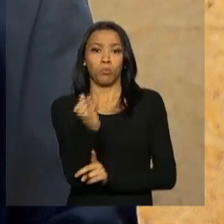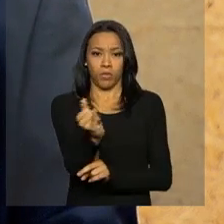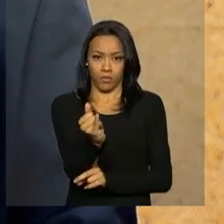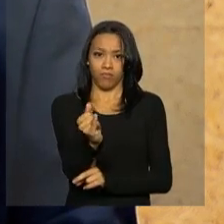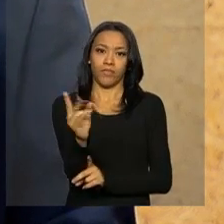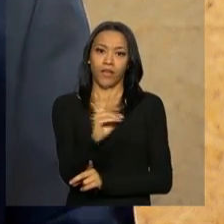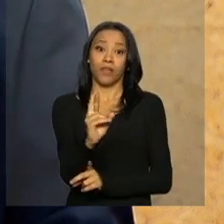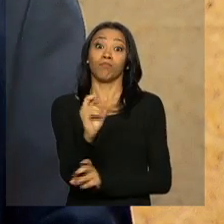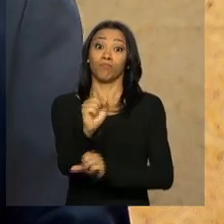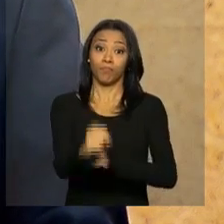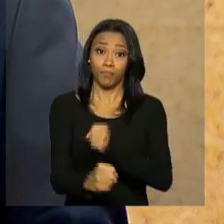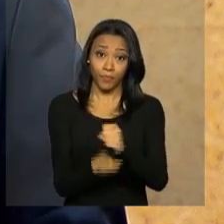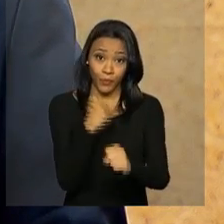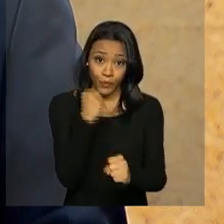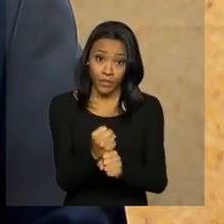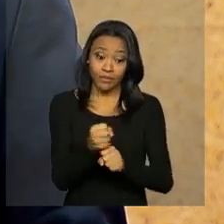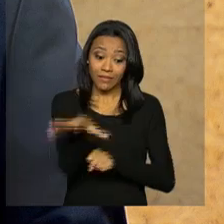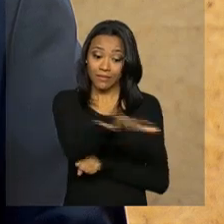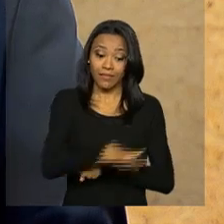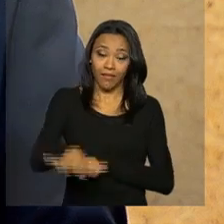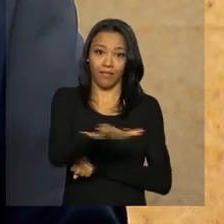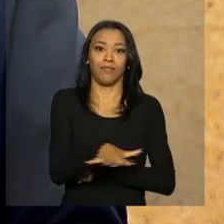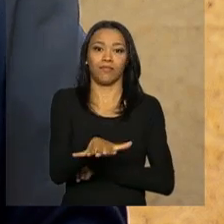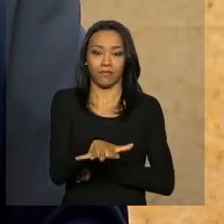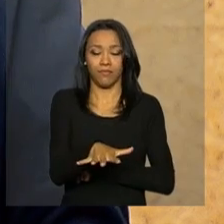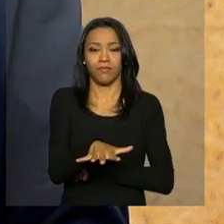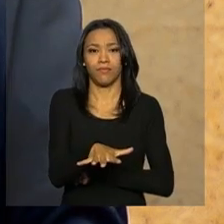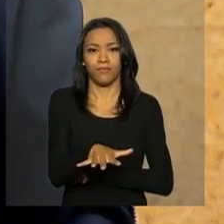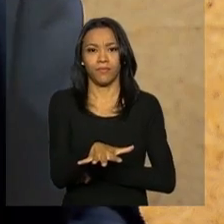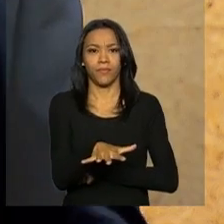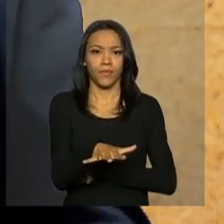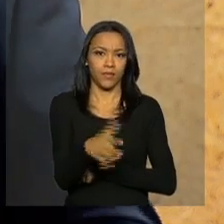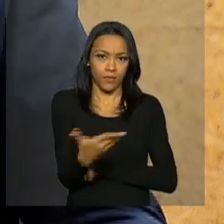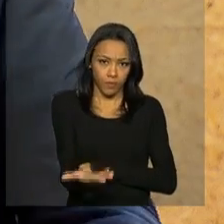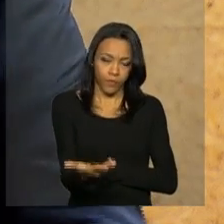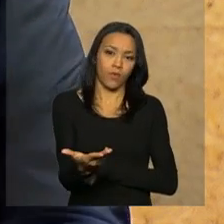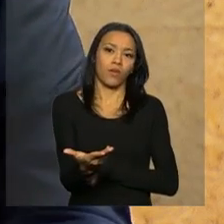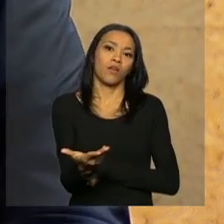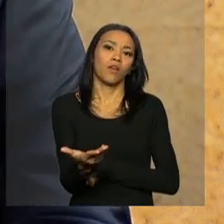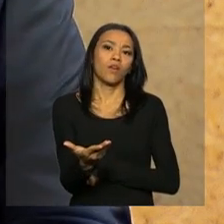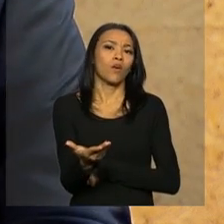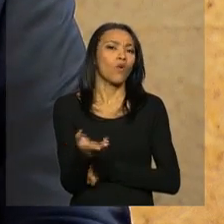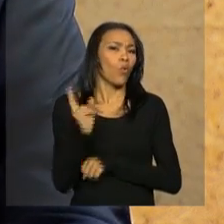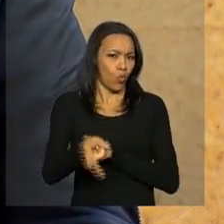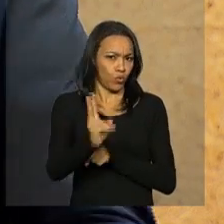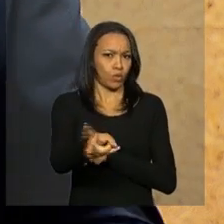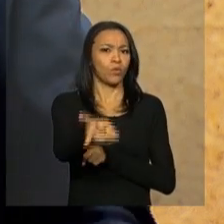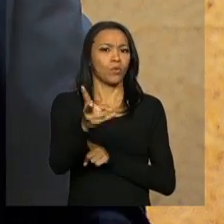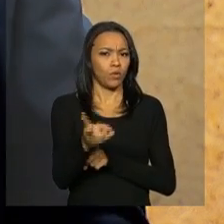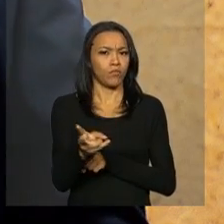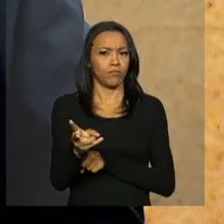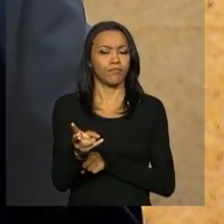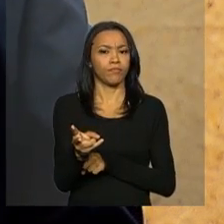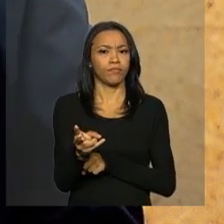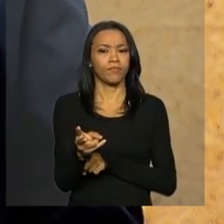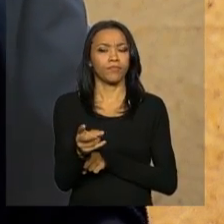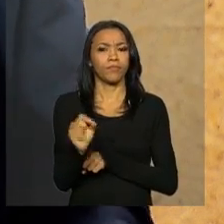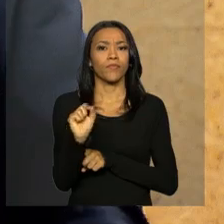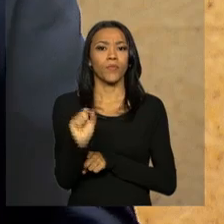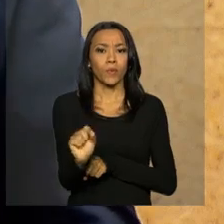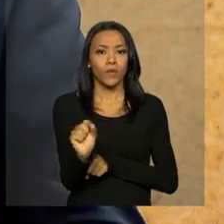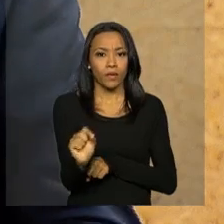para o setor. Continuará ligado no